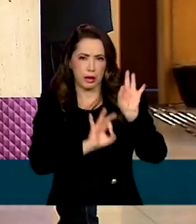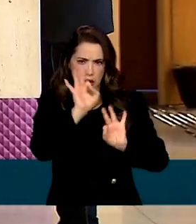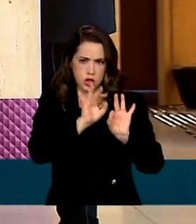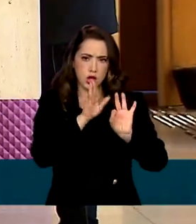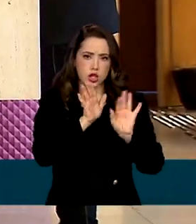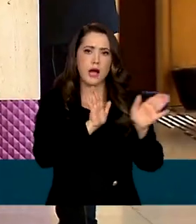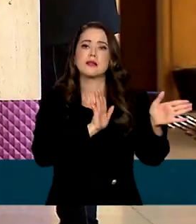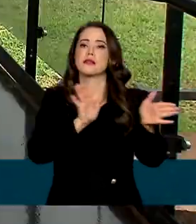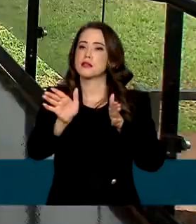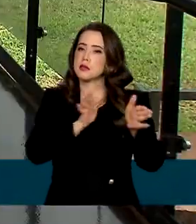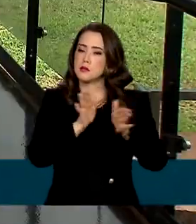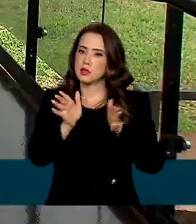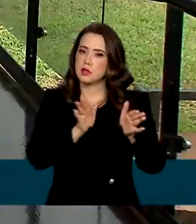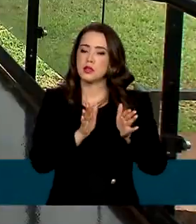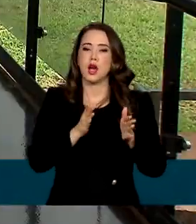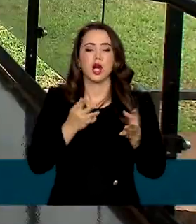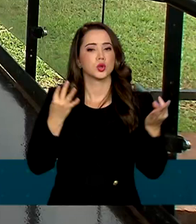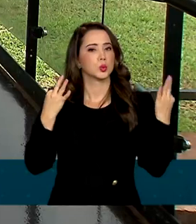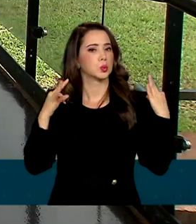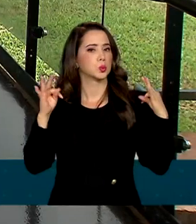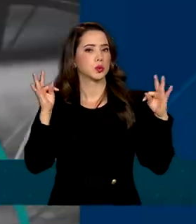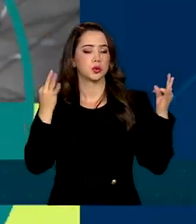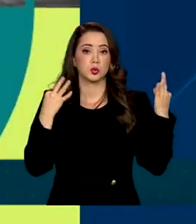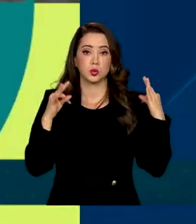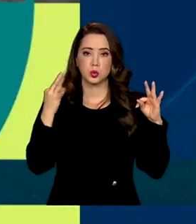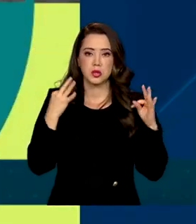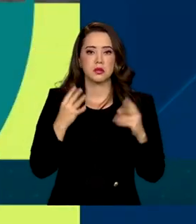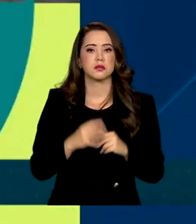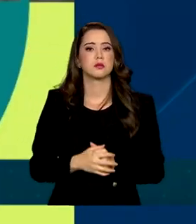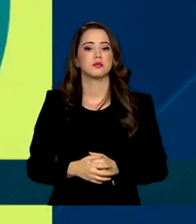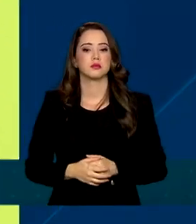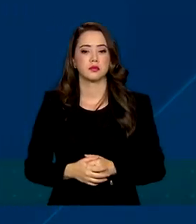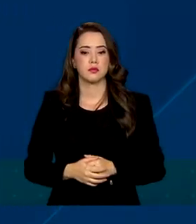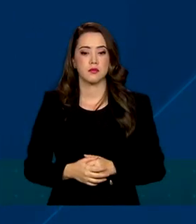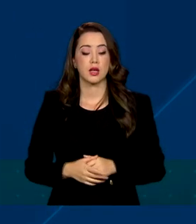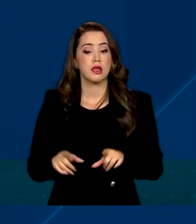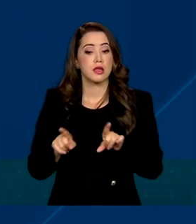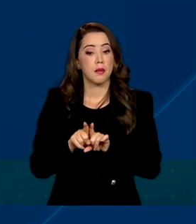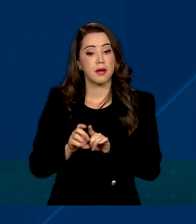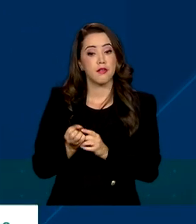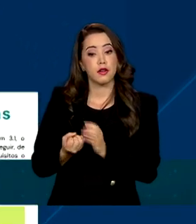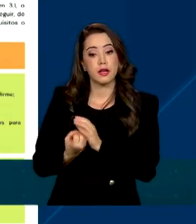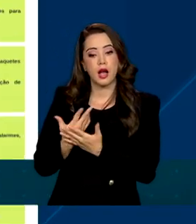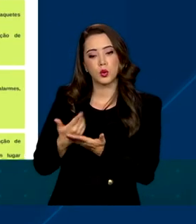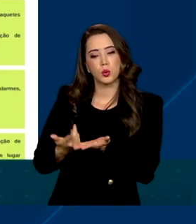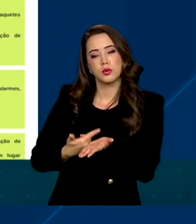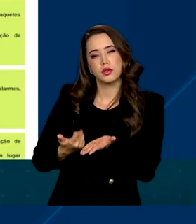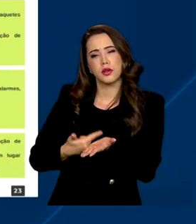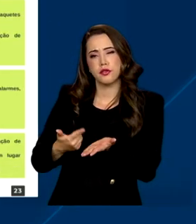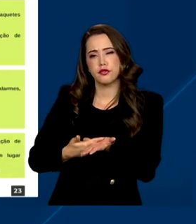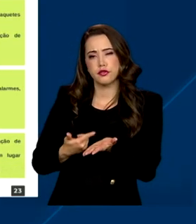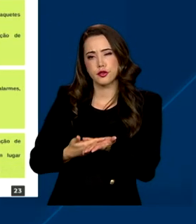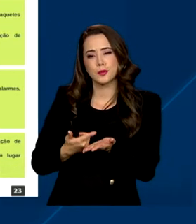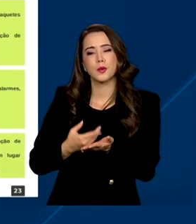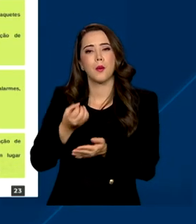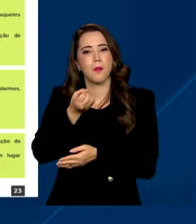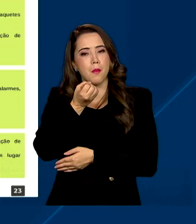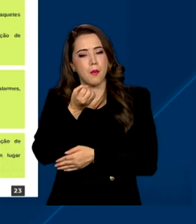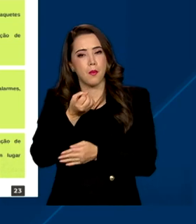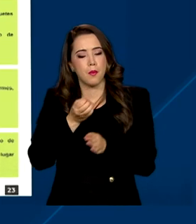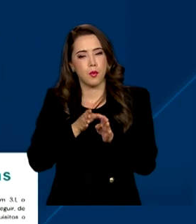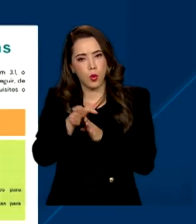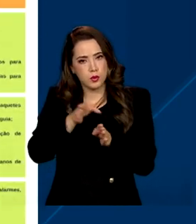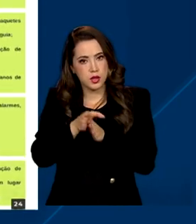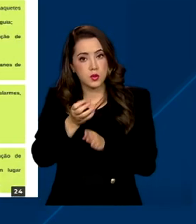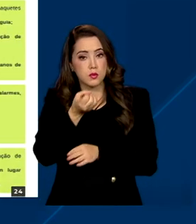para receber turistas com algum tipo de deficiência. Também foi atualizado um guia que traz dicas importantes sobre como